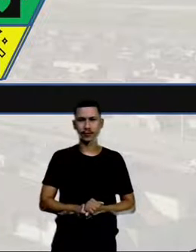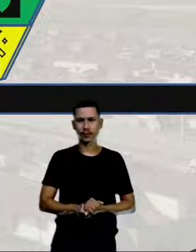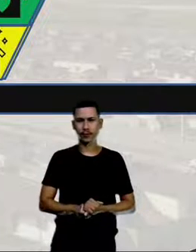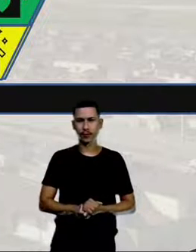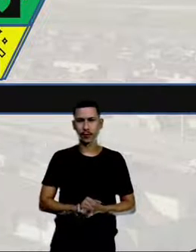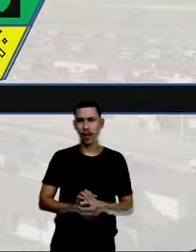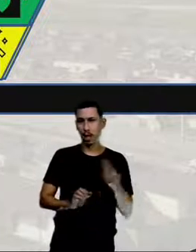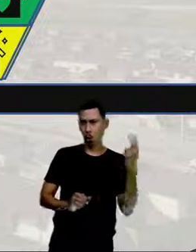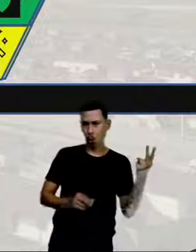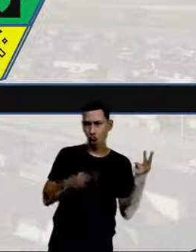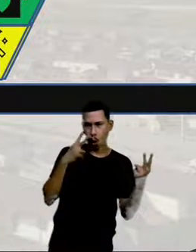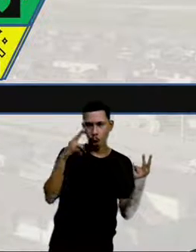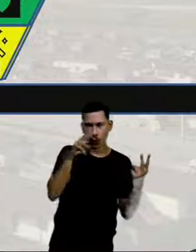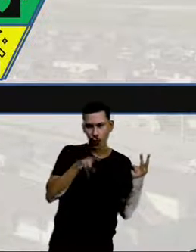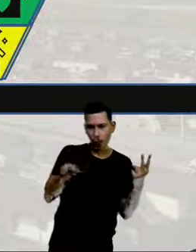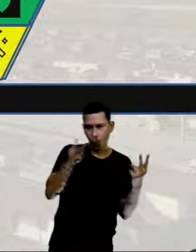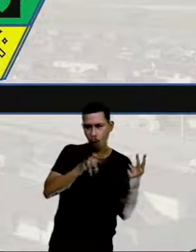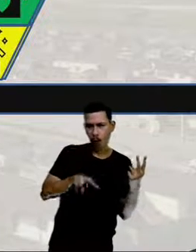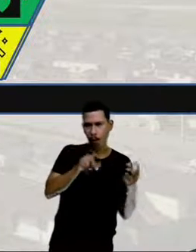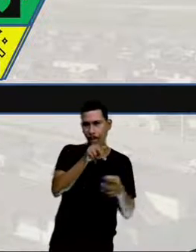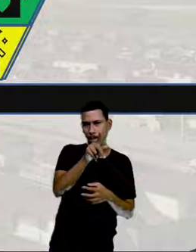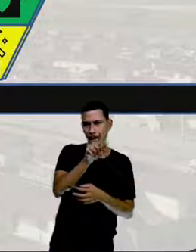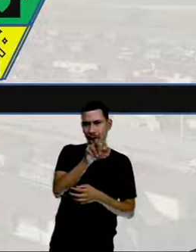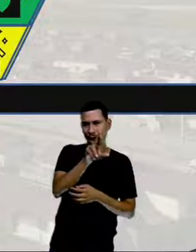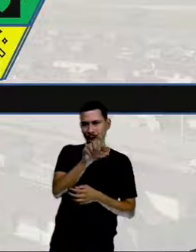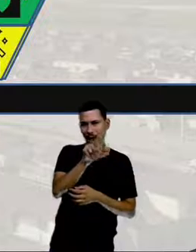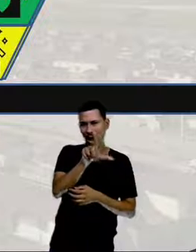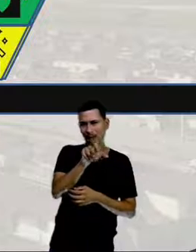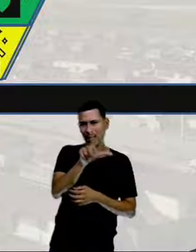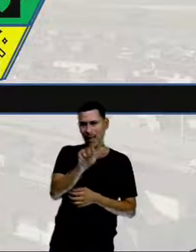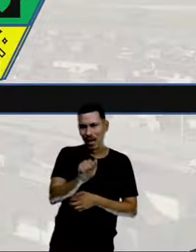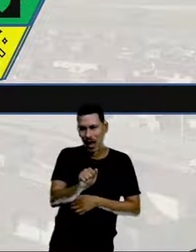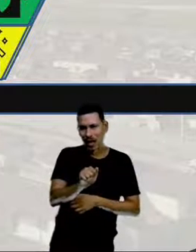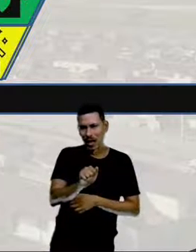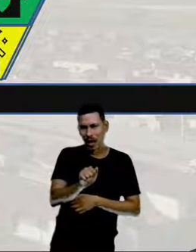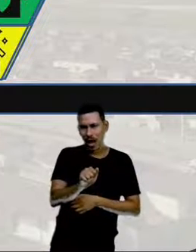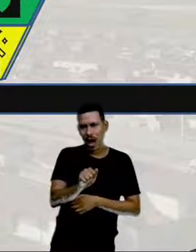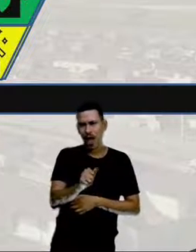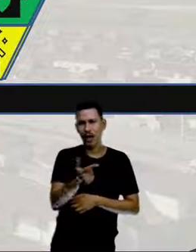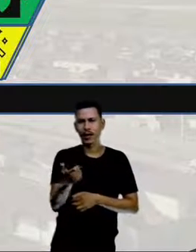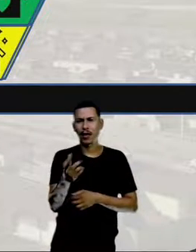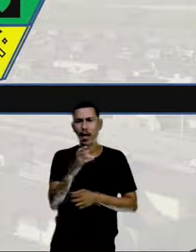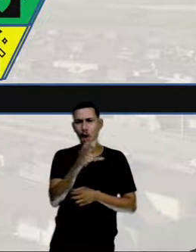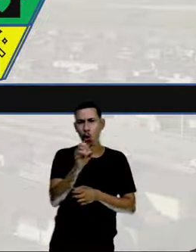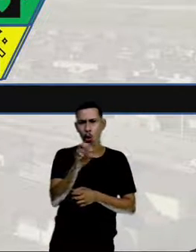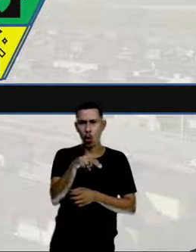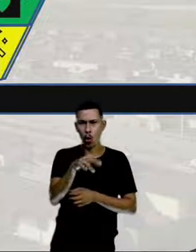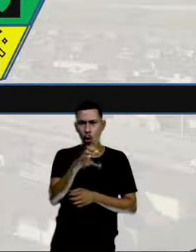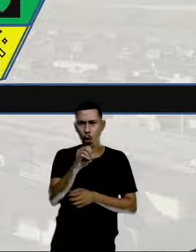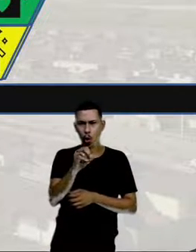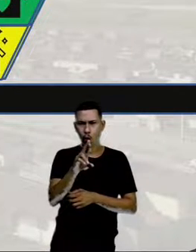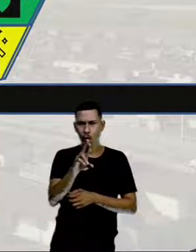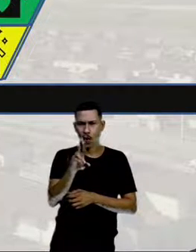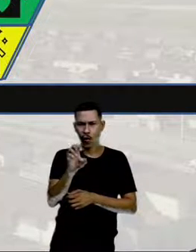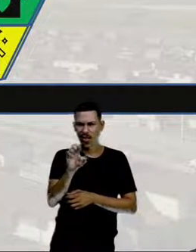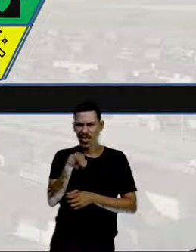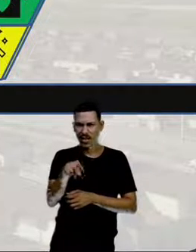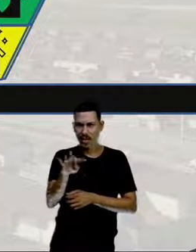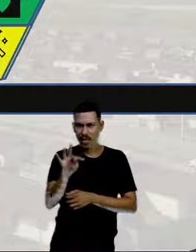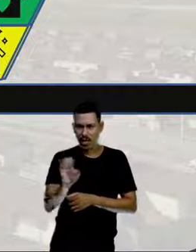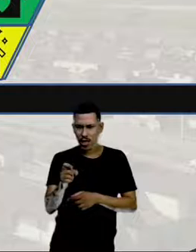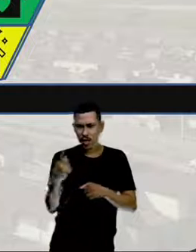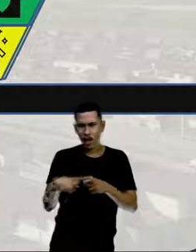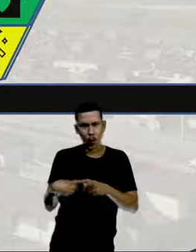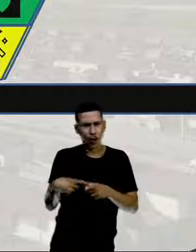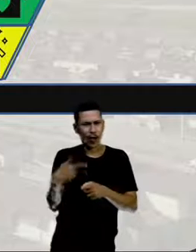essas duas daqui, que elas são paralelas entre si, elas são concorrentes, elas não chegam a ter um